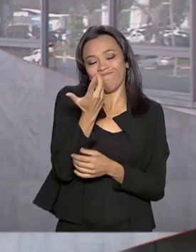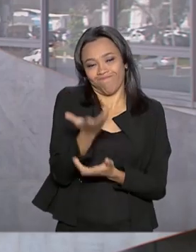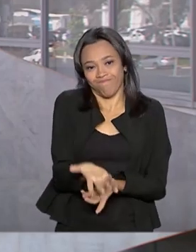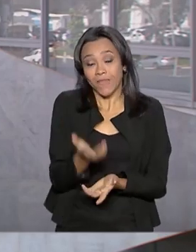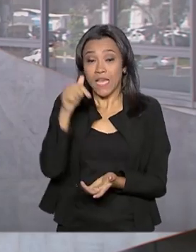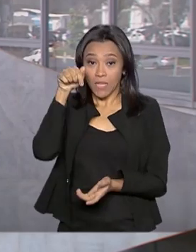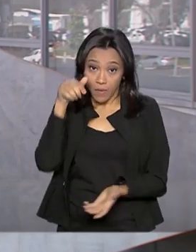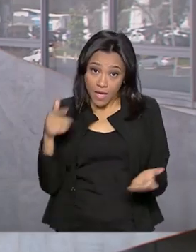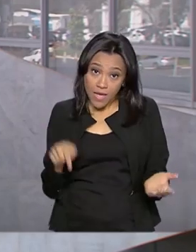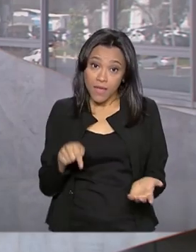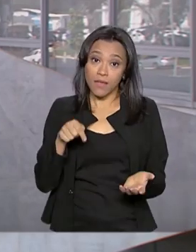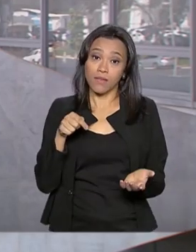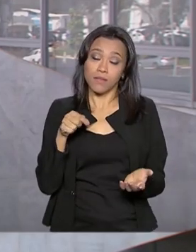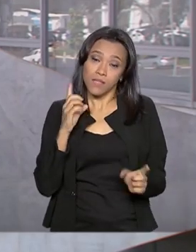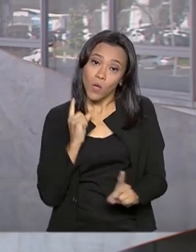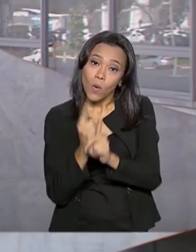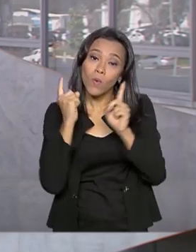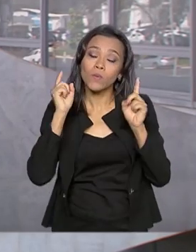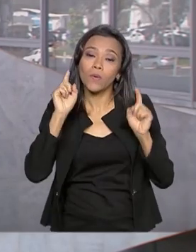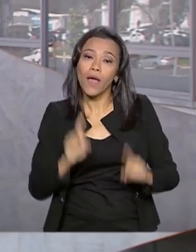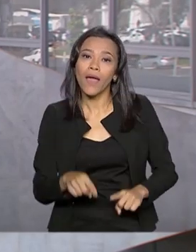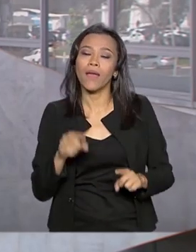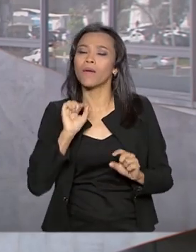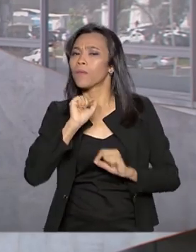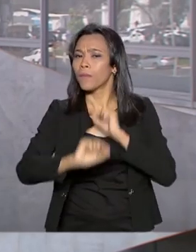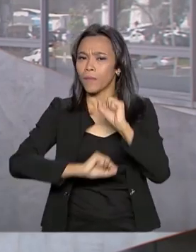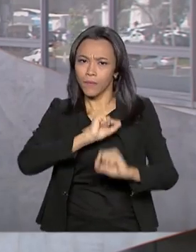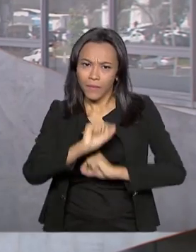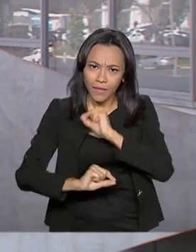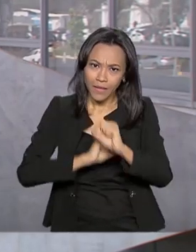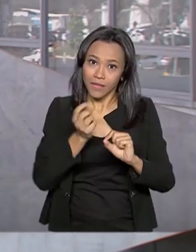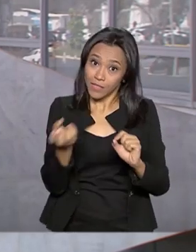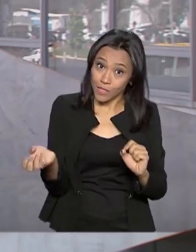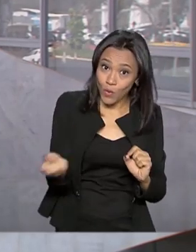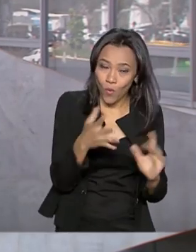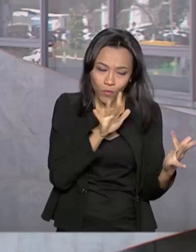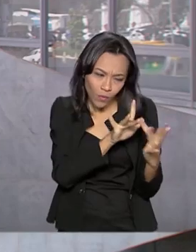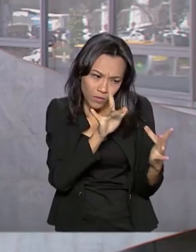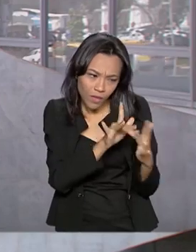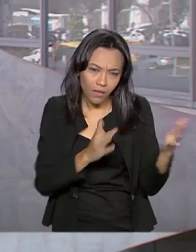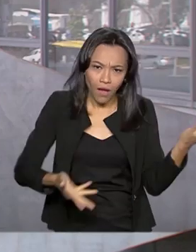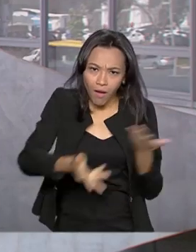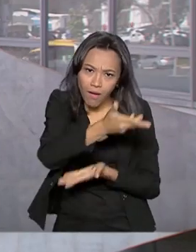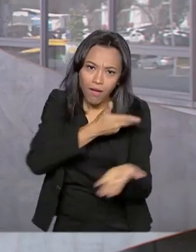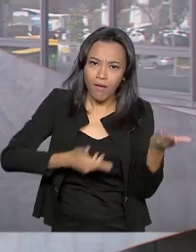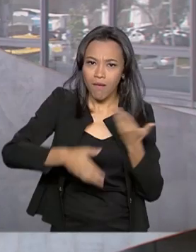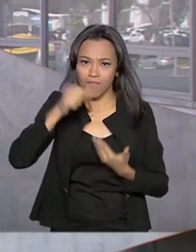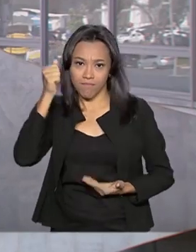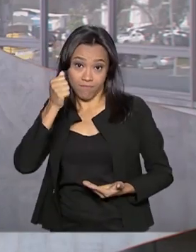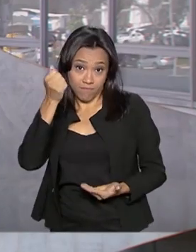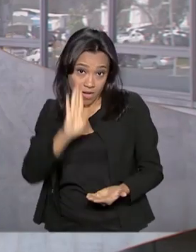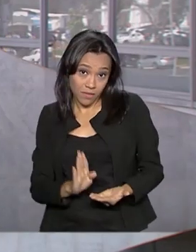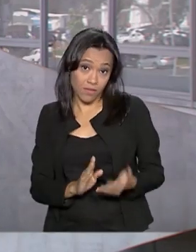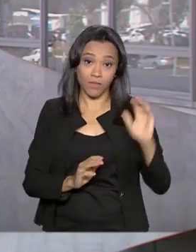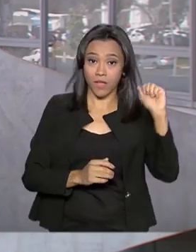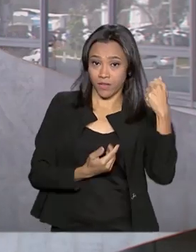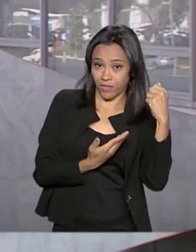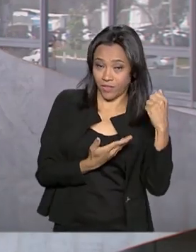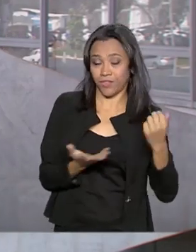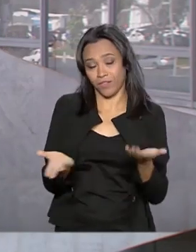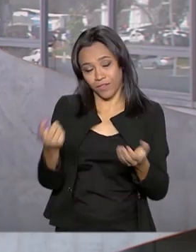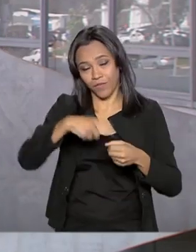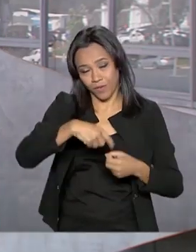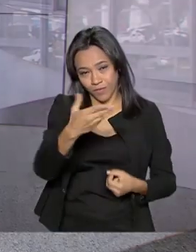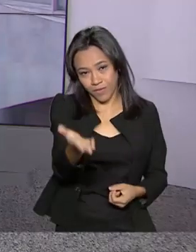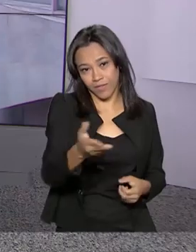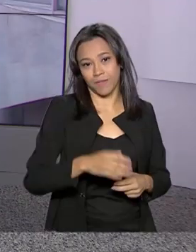encontro hoje é mais um passo aí na construção desse novo relacionamento entre Brasil e Argentina. Volto com